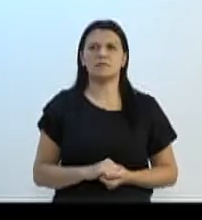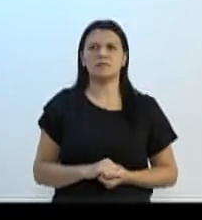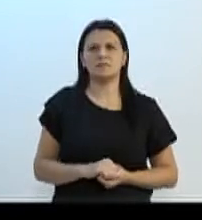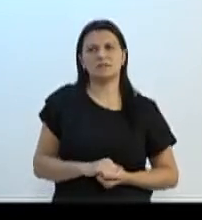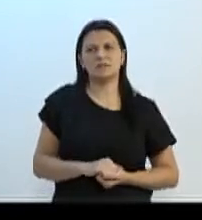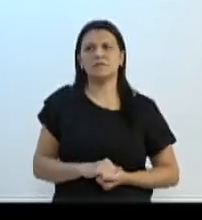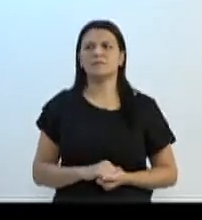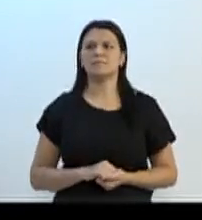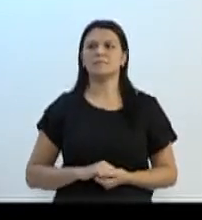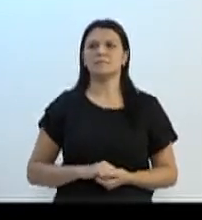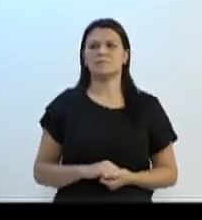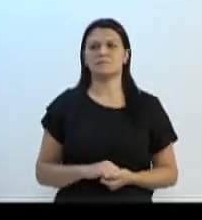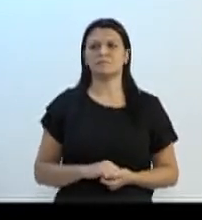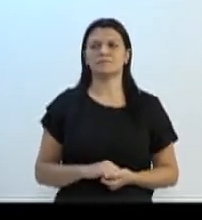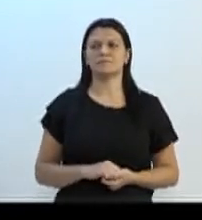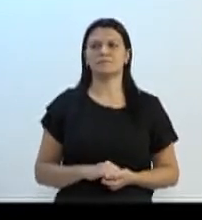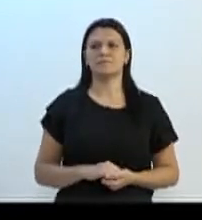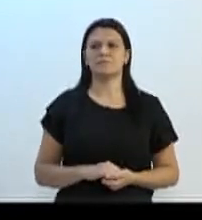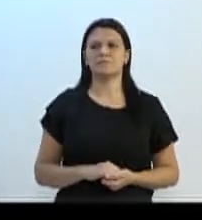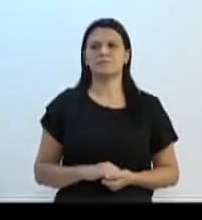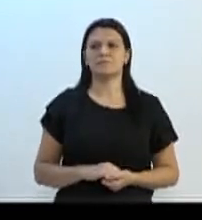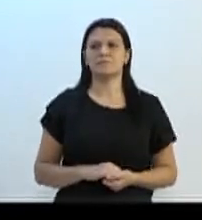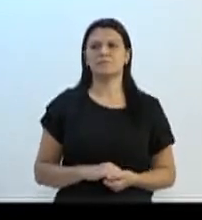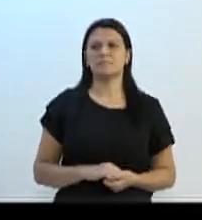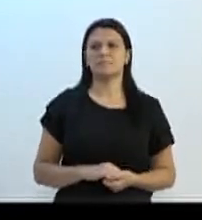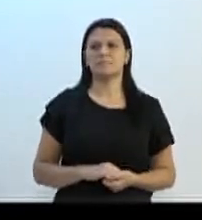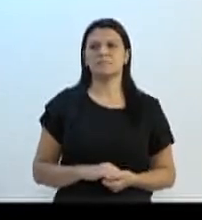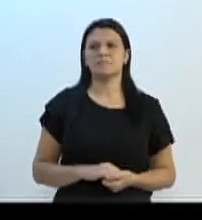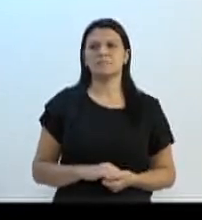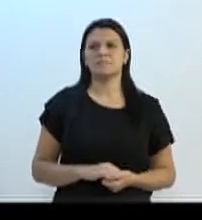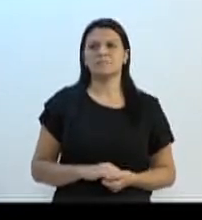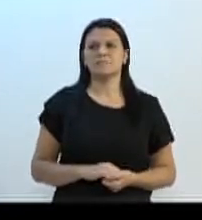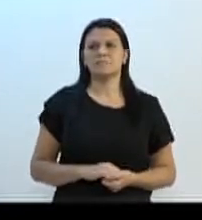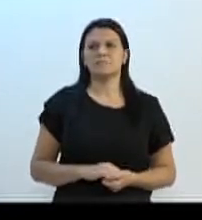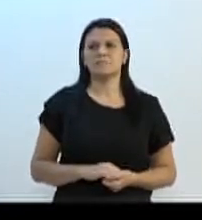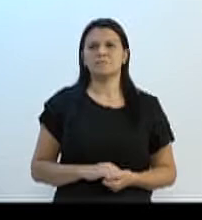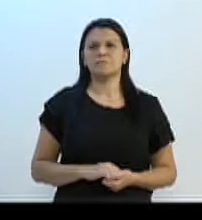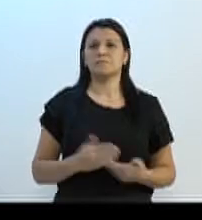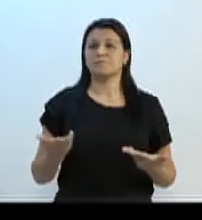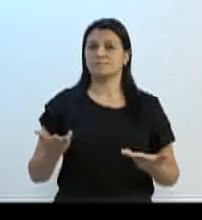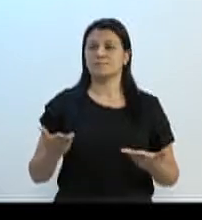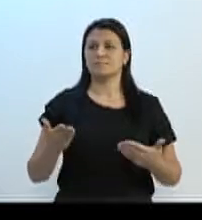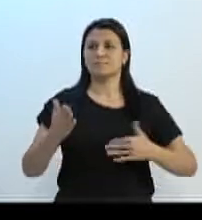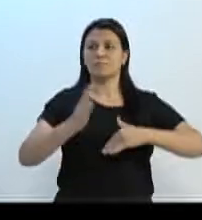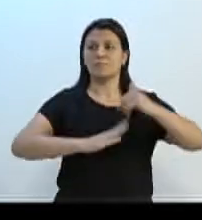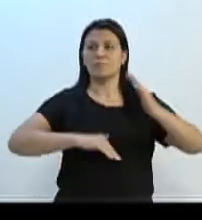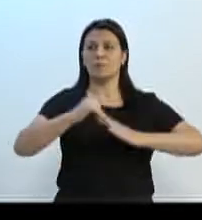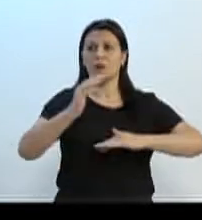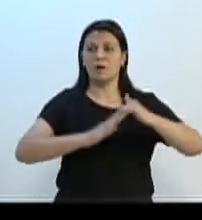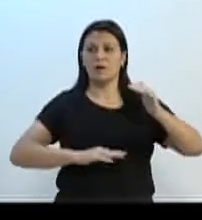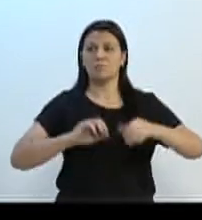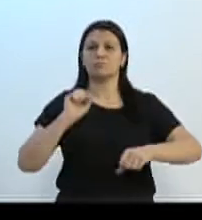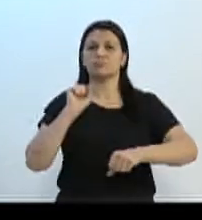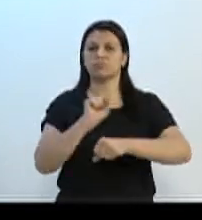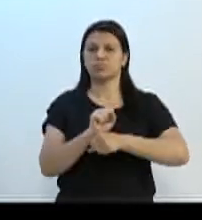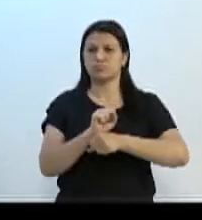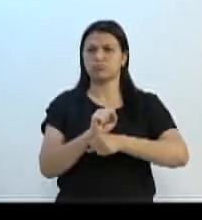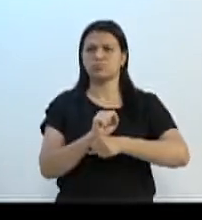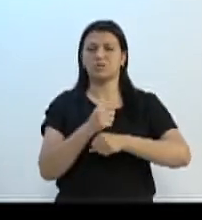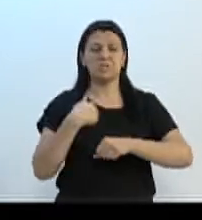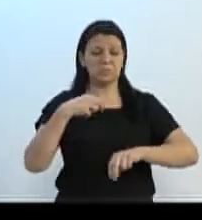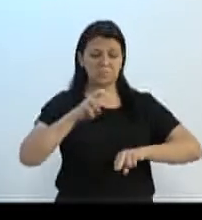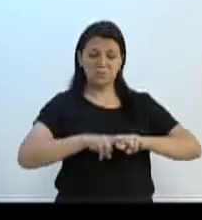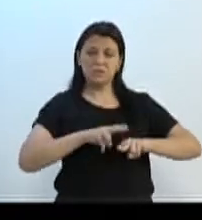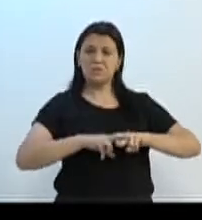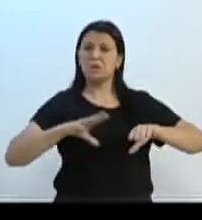E mais uma obra paralisada. Este aqui, o CI, Ploteamento de Jardim Germânico. Estou até num sofazinho aqui